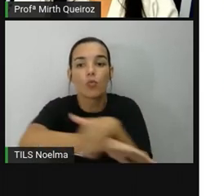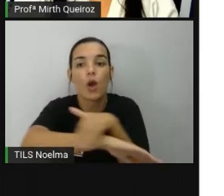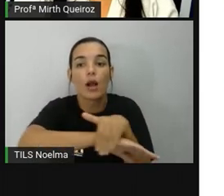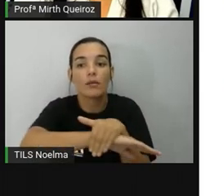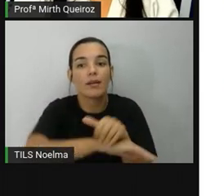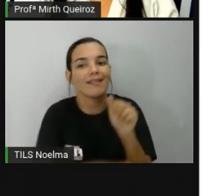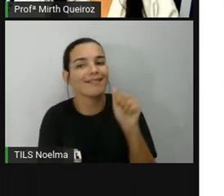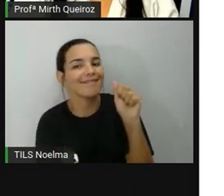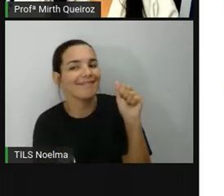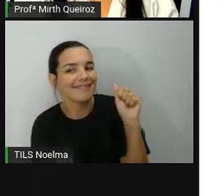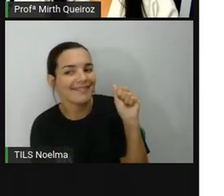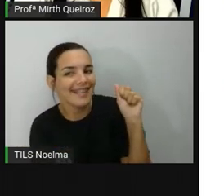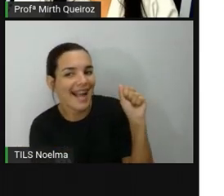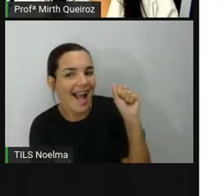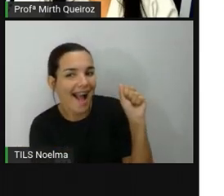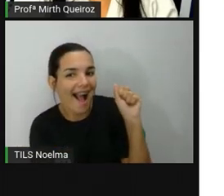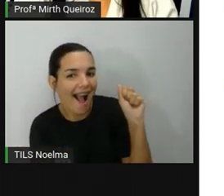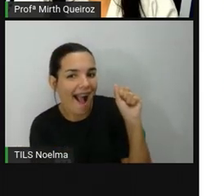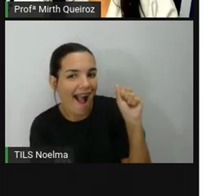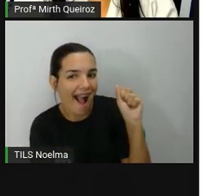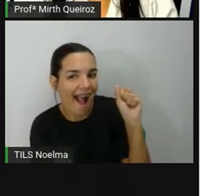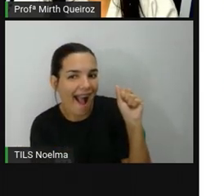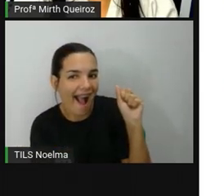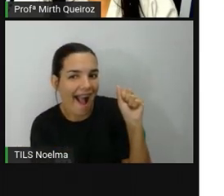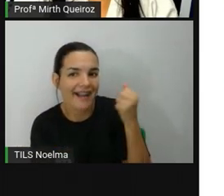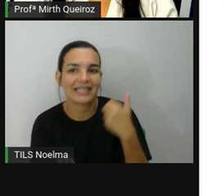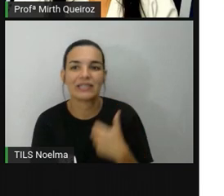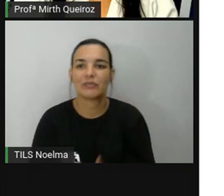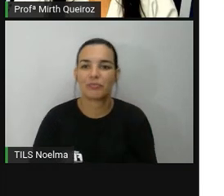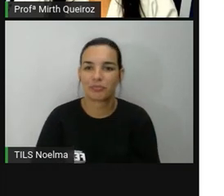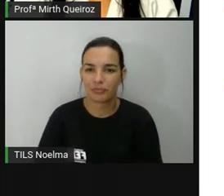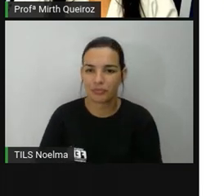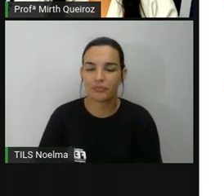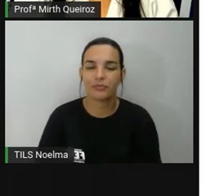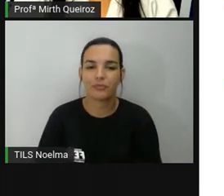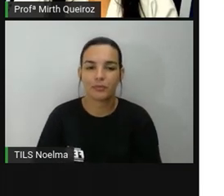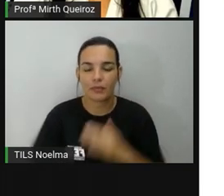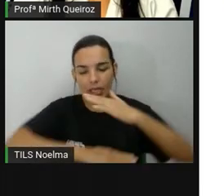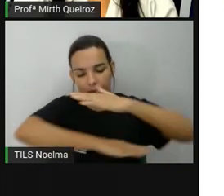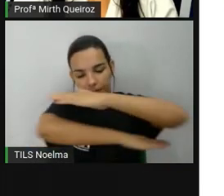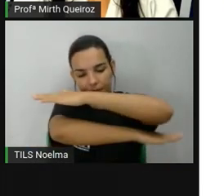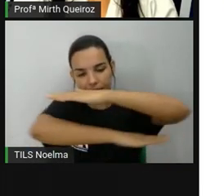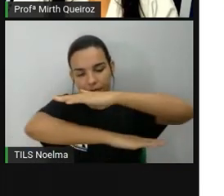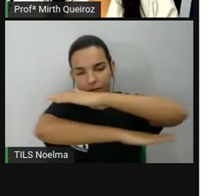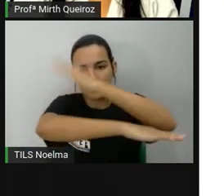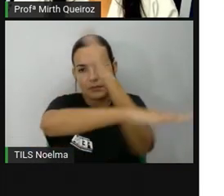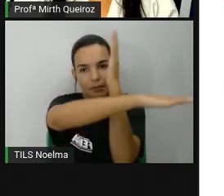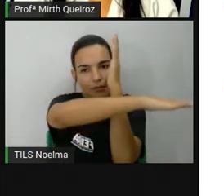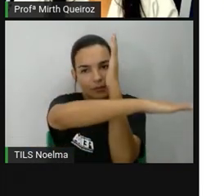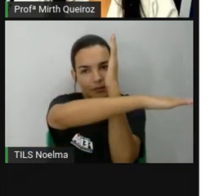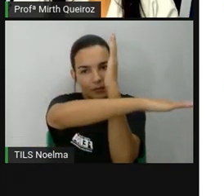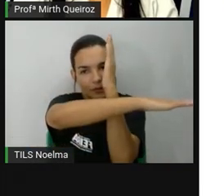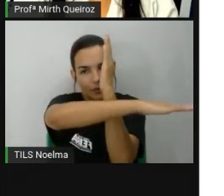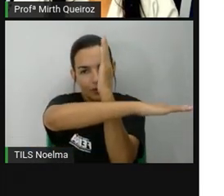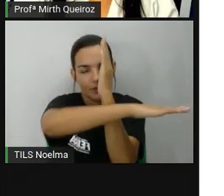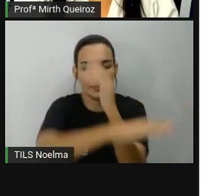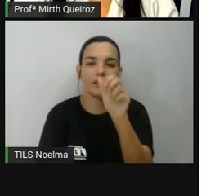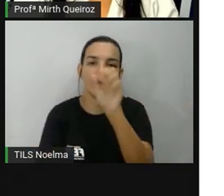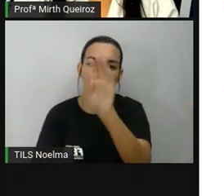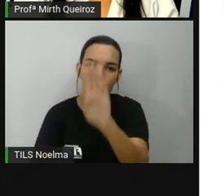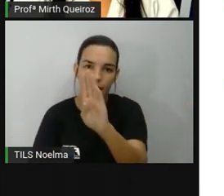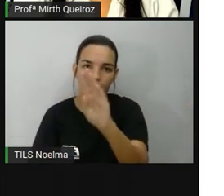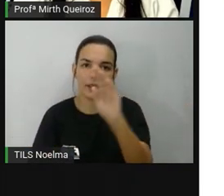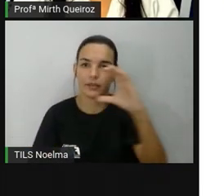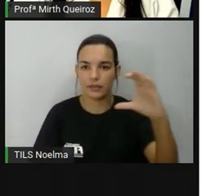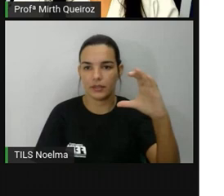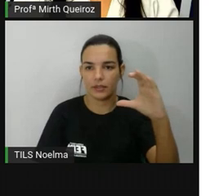Qual é? É a rua A. A rua A. Então, ela é perpendicular à rua B e à rua